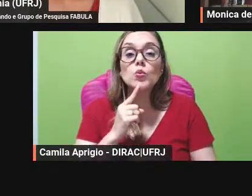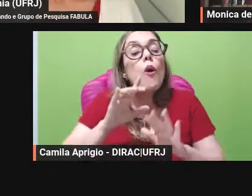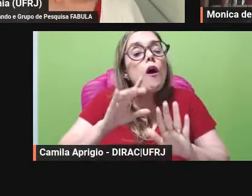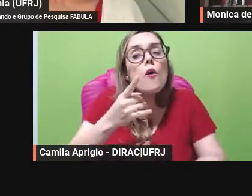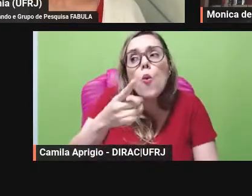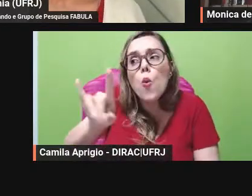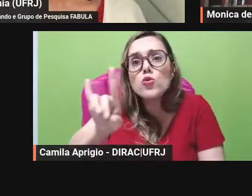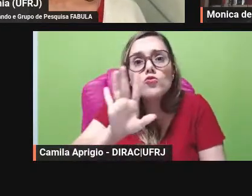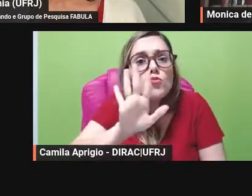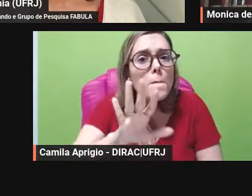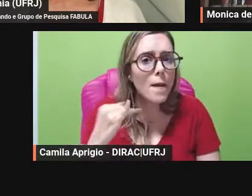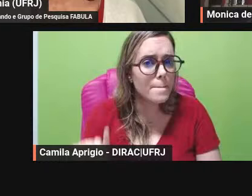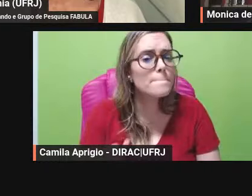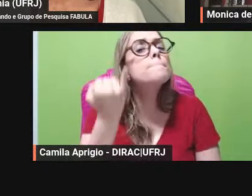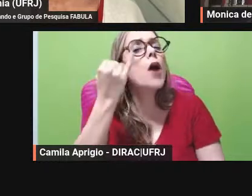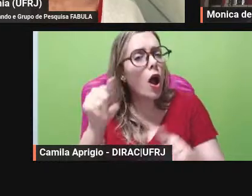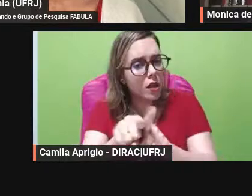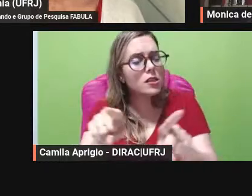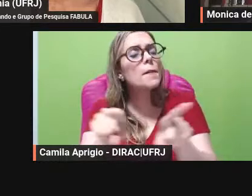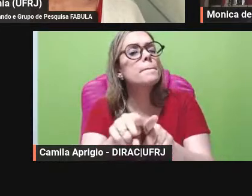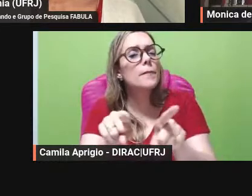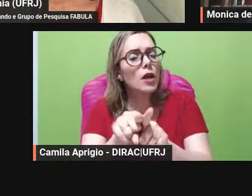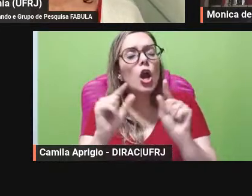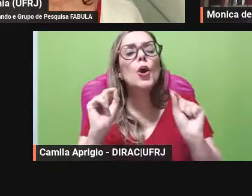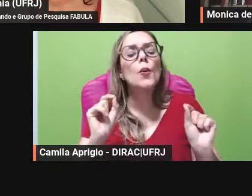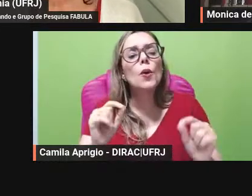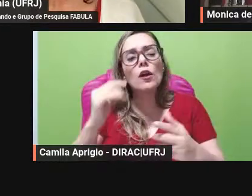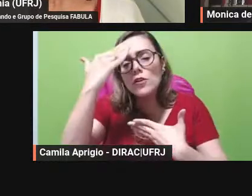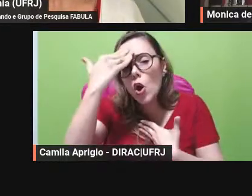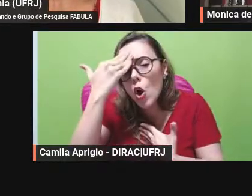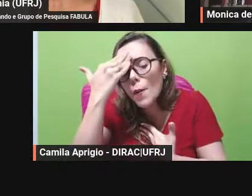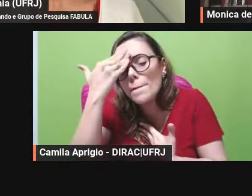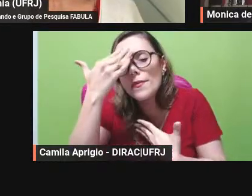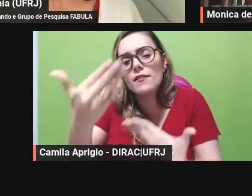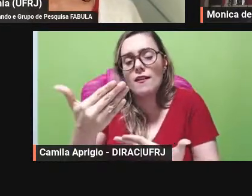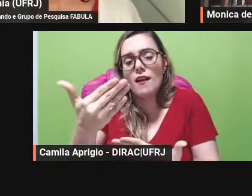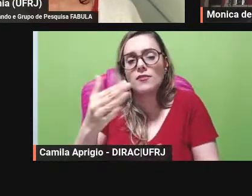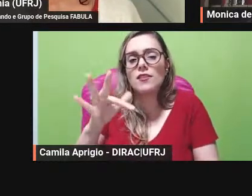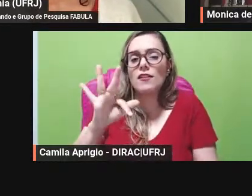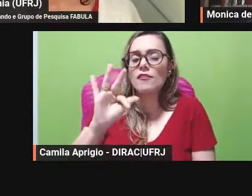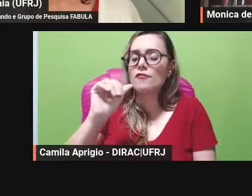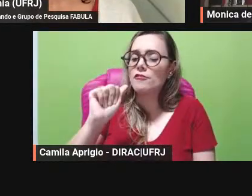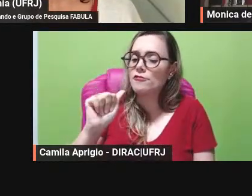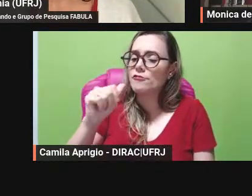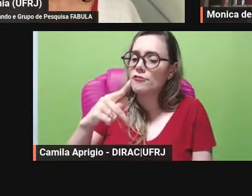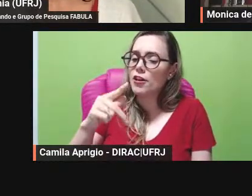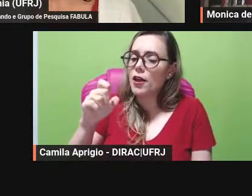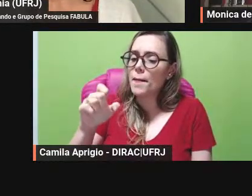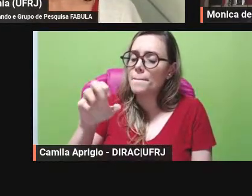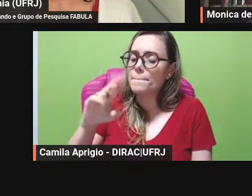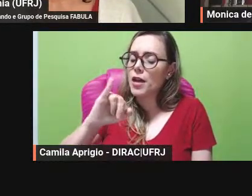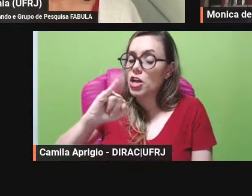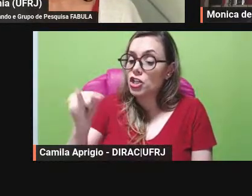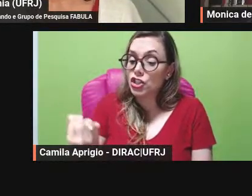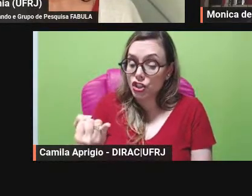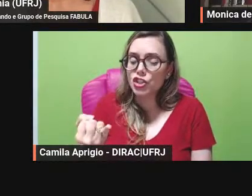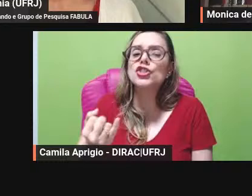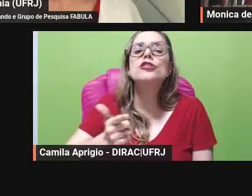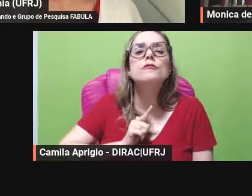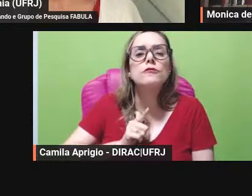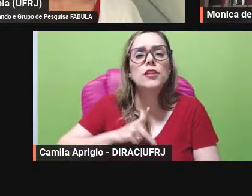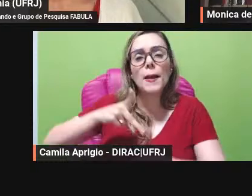nós gostaríamos de expressar nossa gratidão a FAPERJ ao Departamento de Letras Clássicas da FRJ ao Programa de Pós